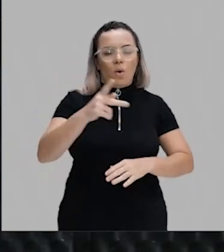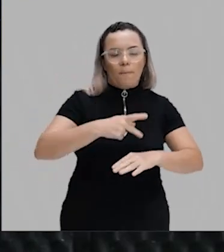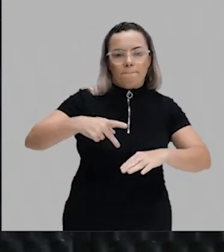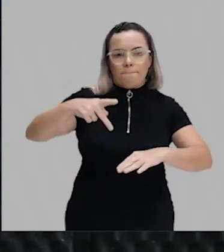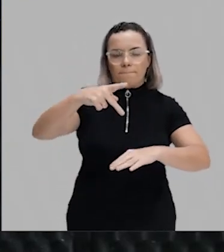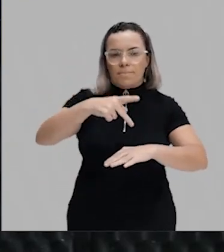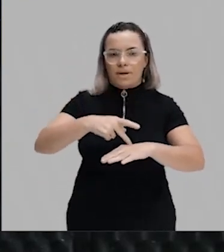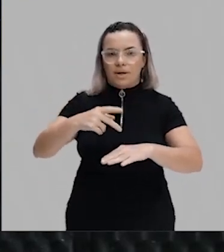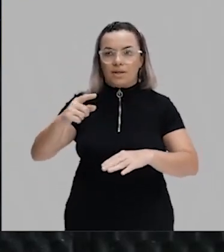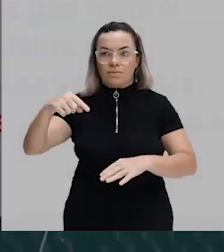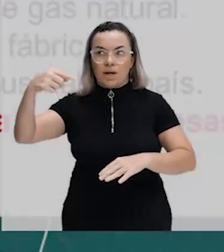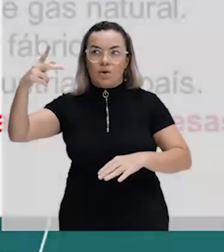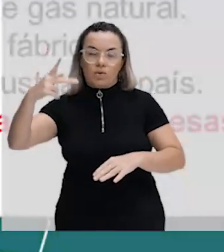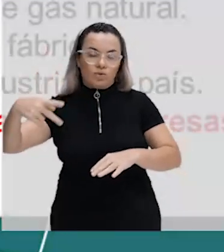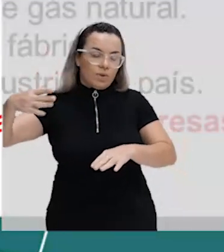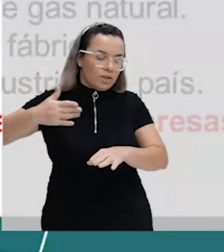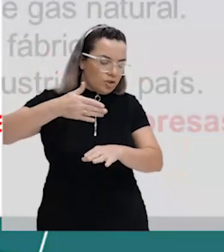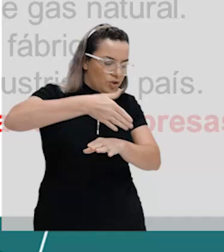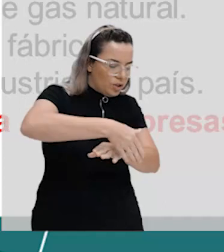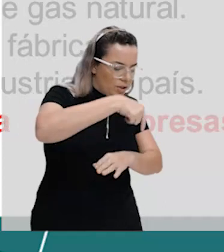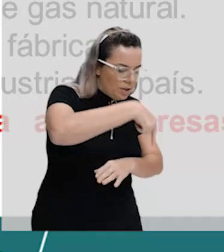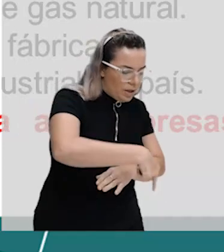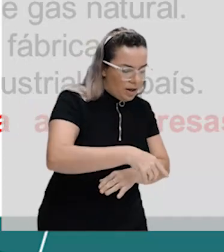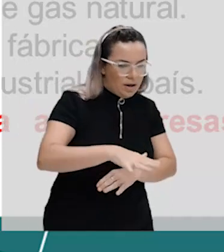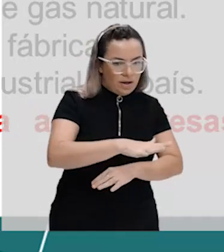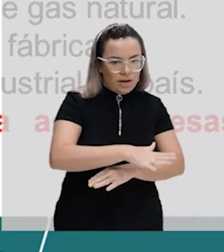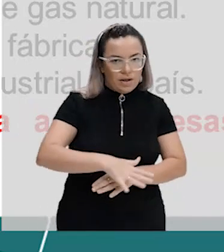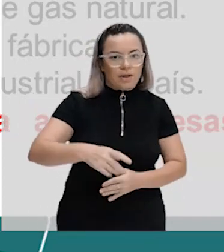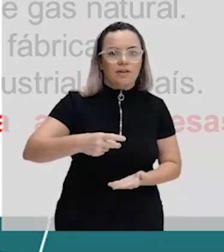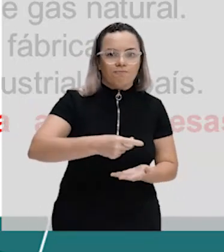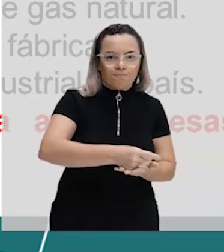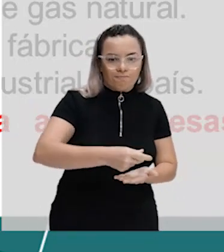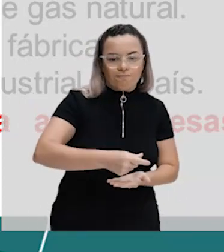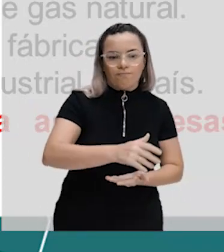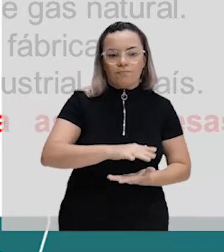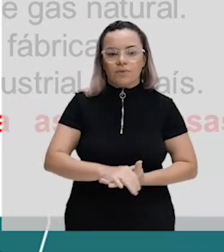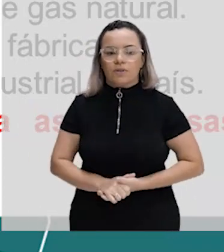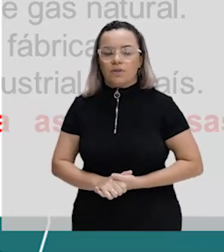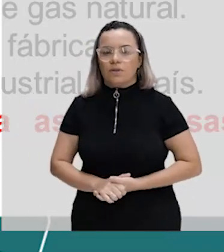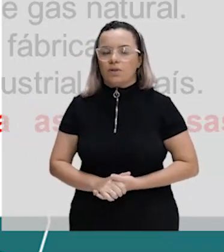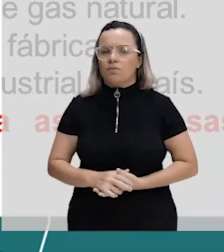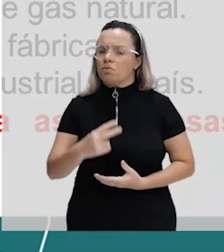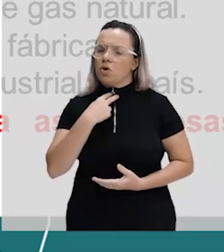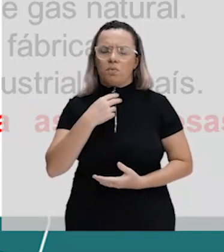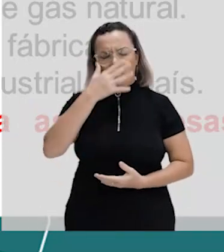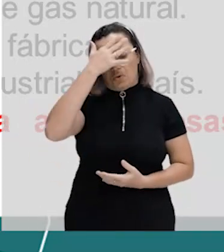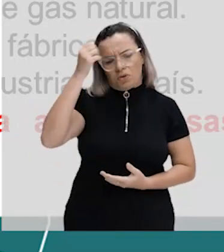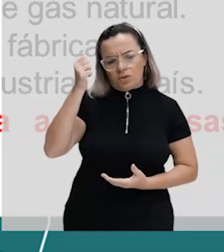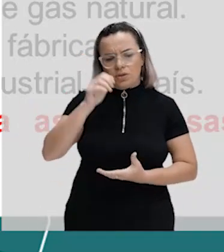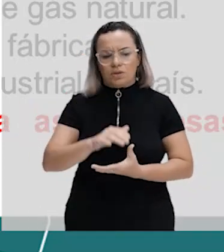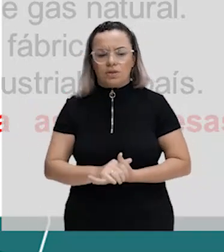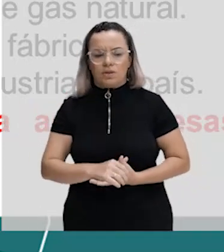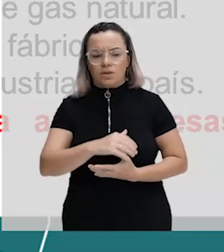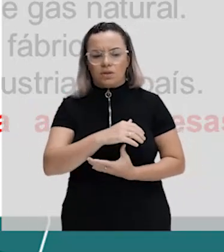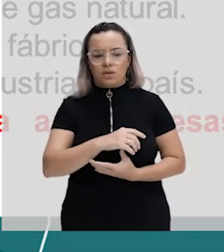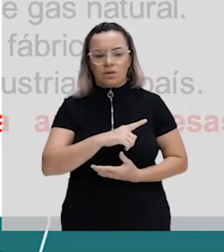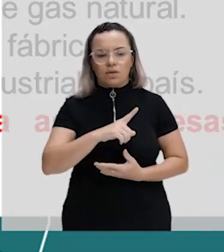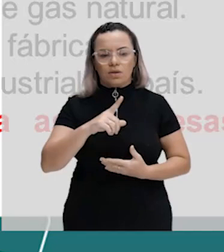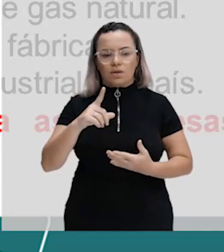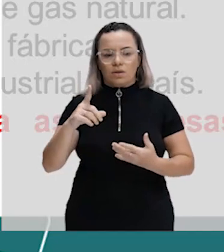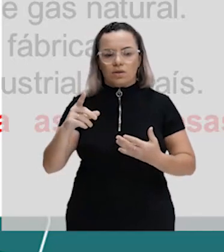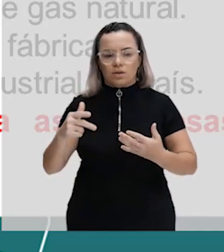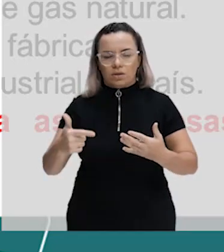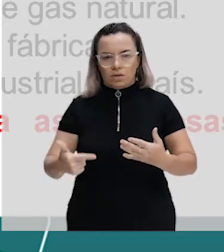Então, nós já sabemos, né? O governo do presidente JK ficou marcado no contexto da industrialização brasileira pelo